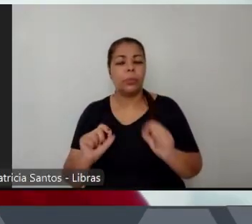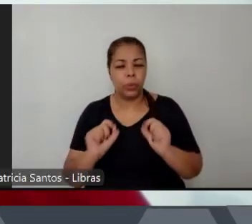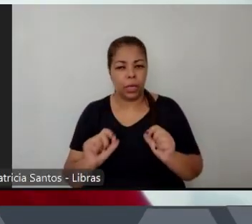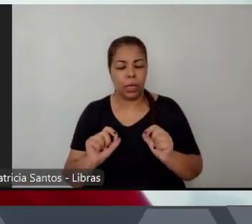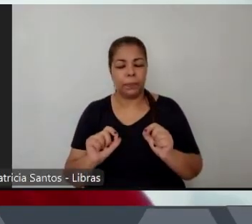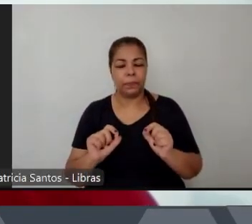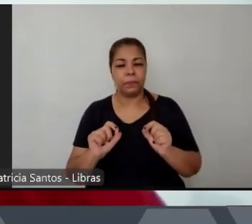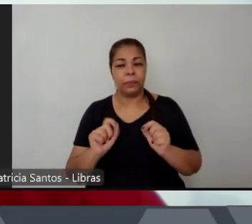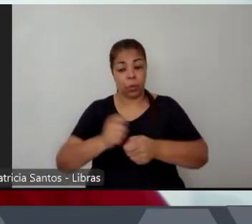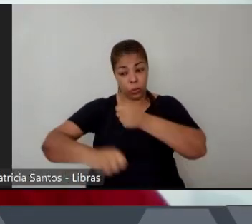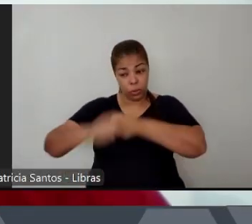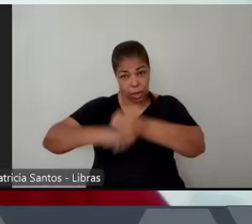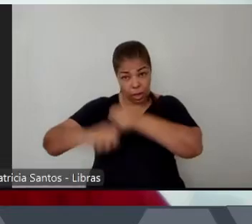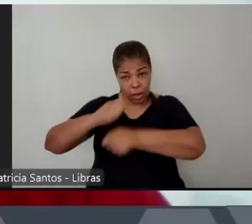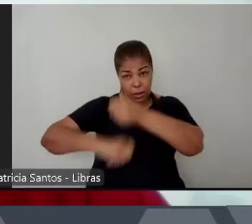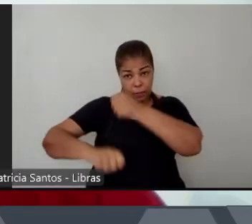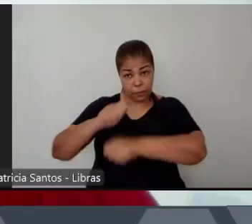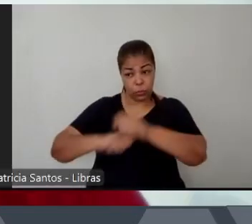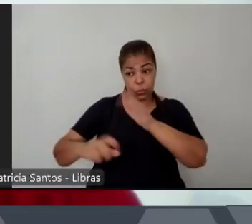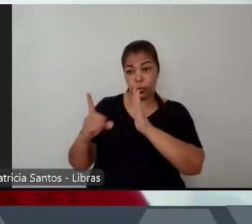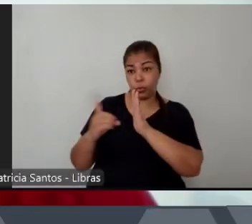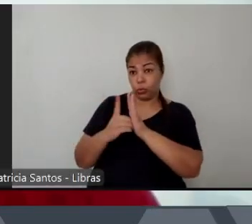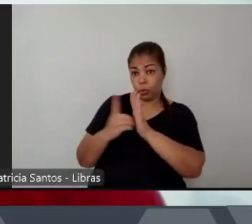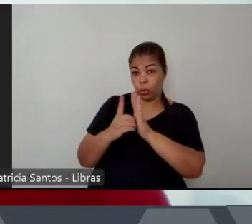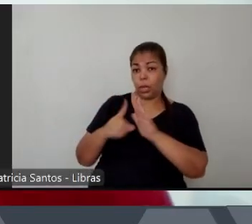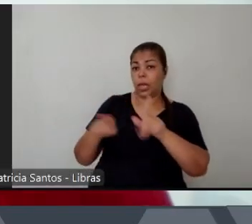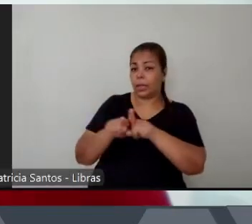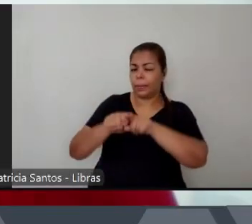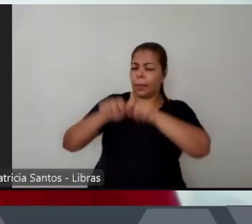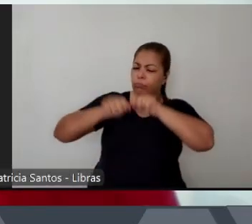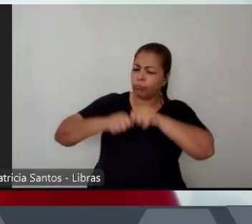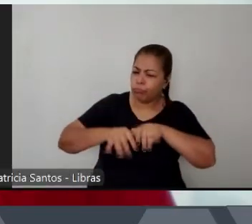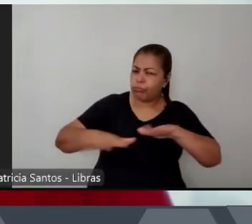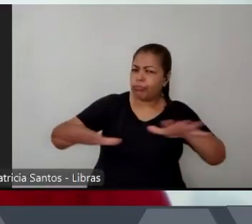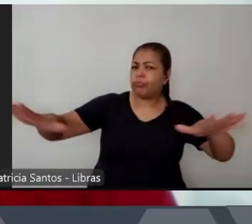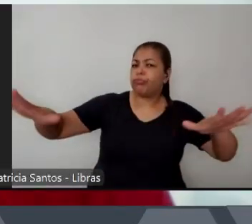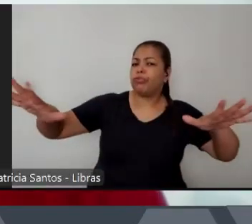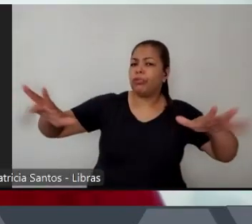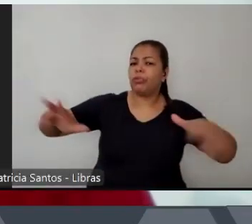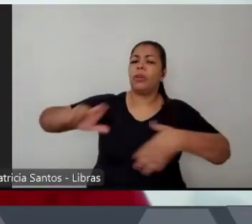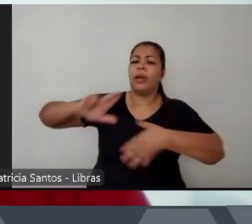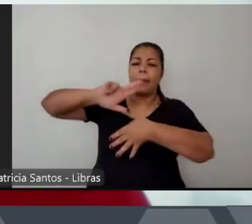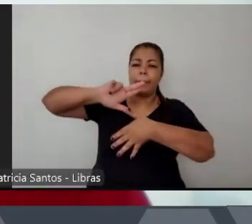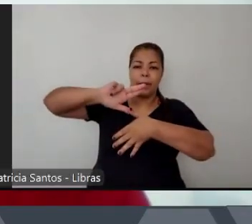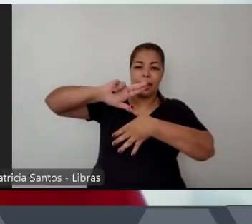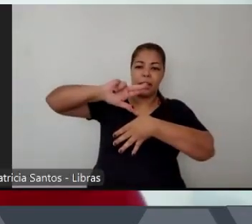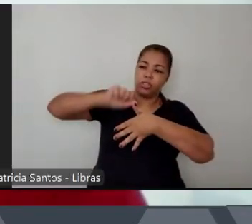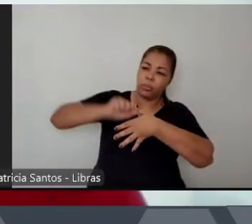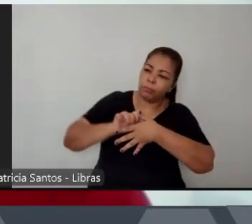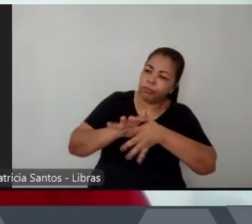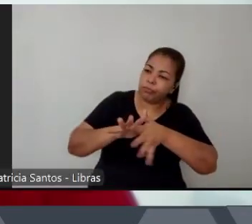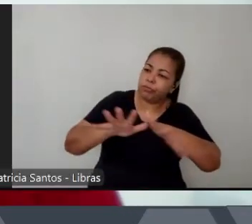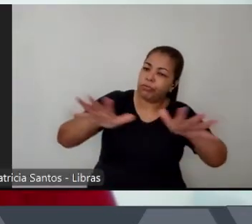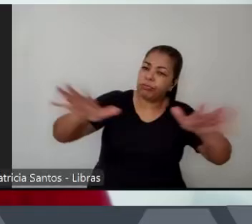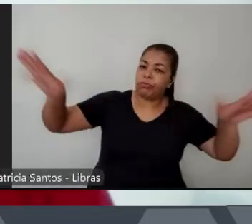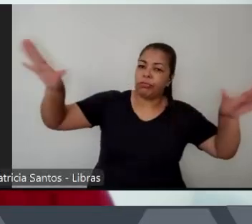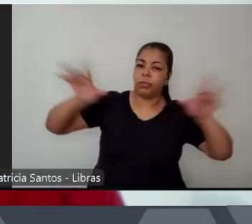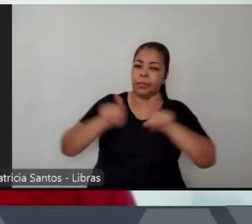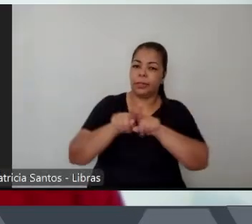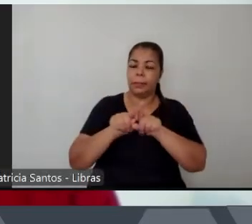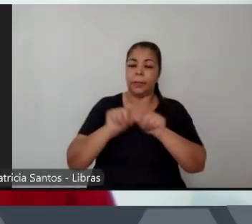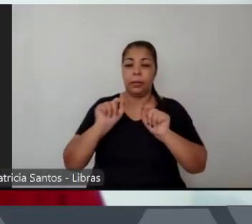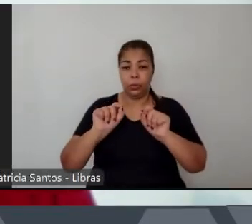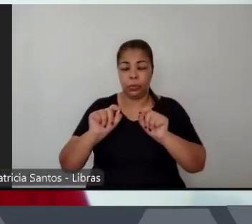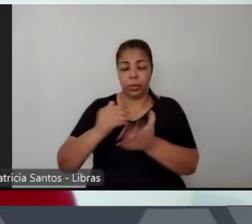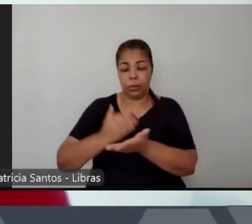na América Latina principalmente a partir de meados dos anos 70 quando os cartéis de Cali